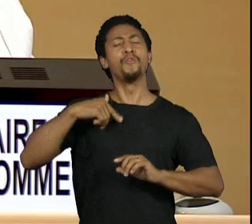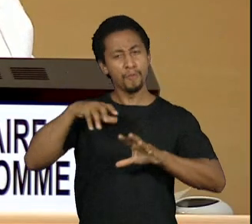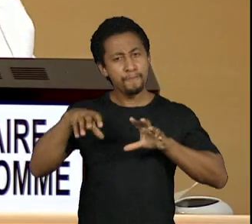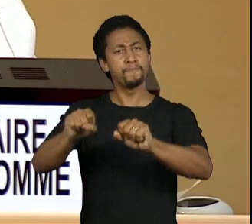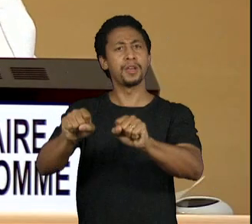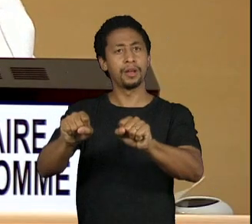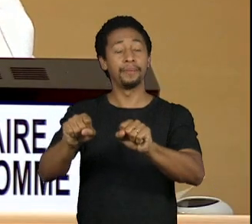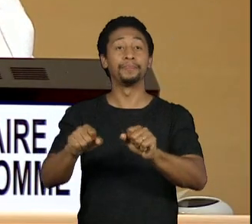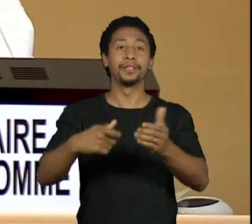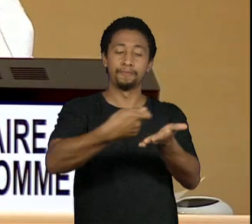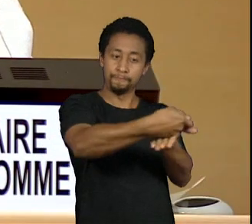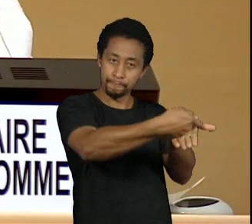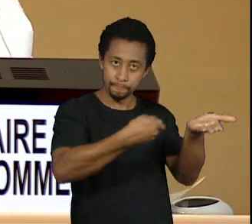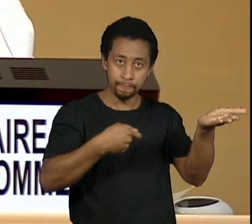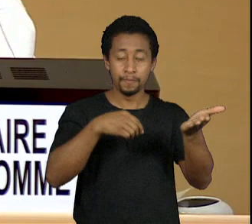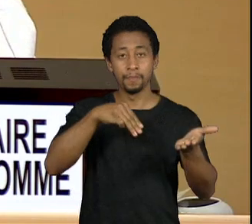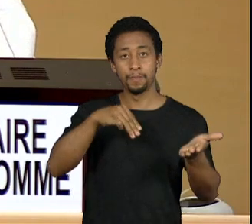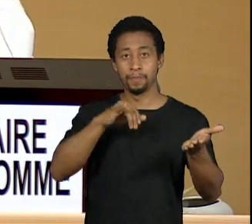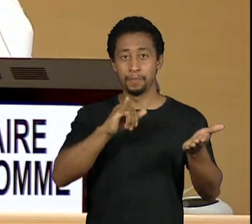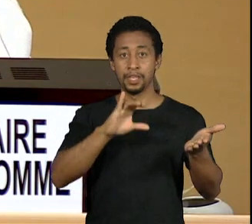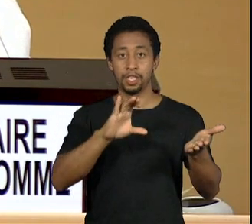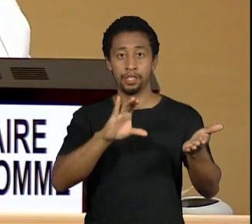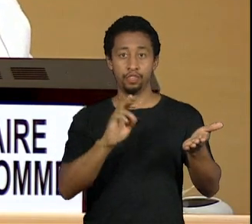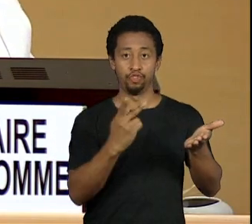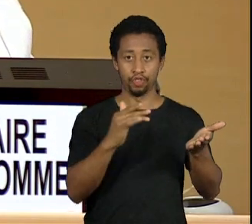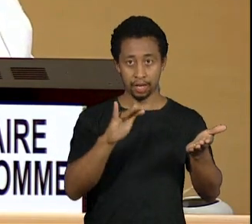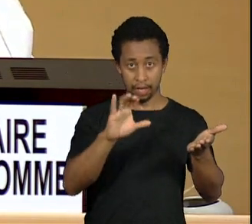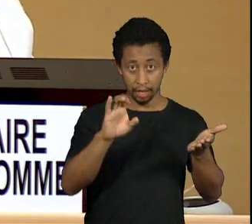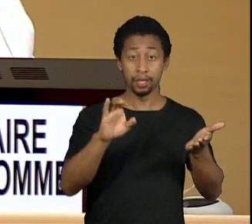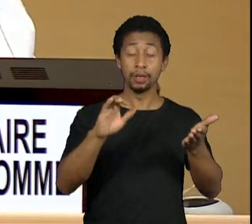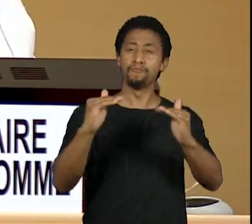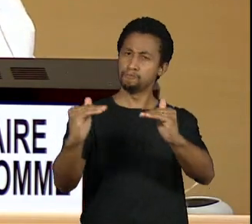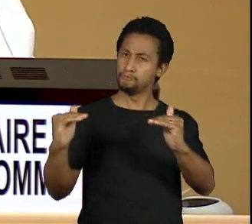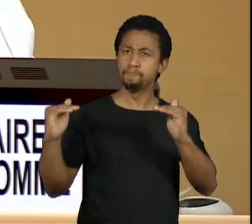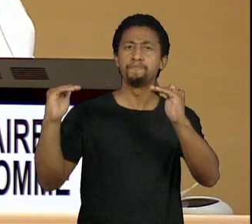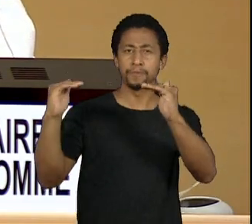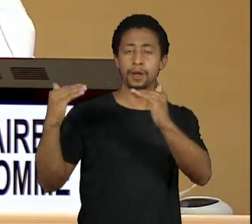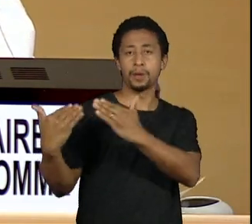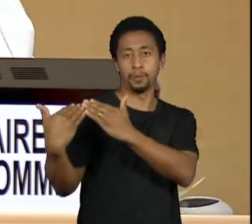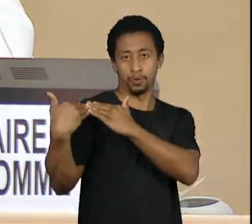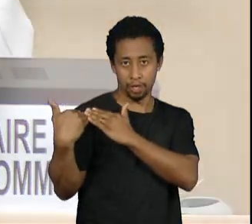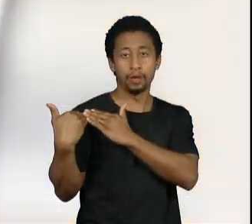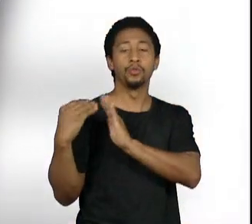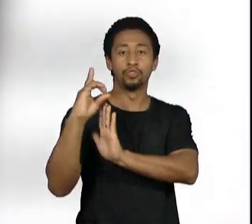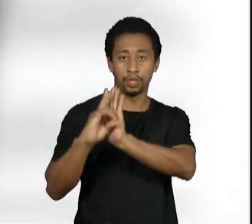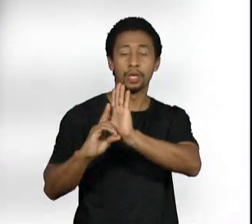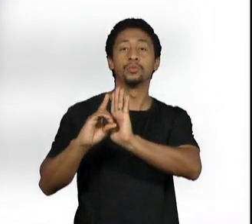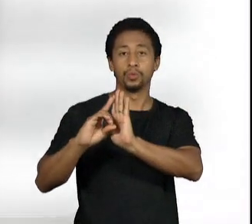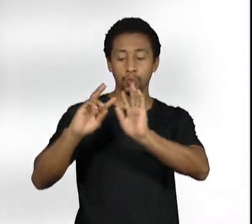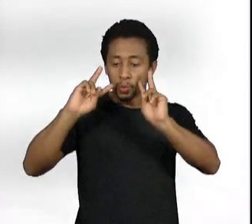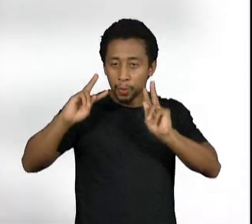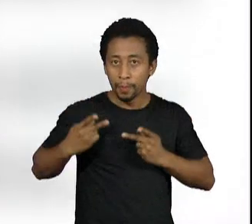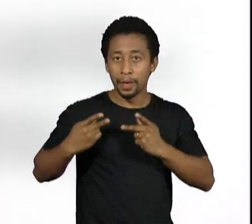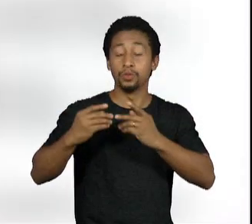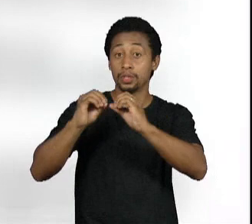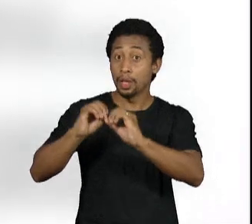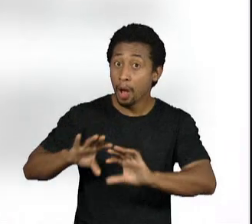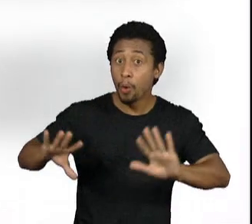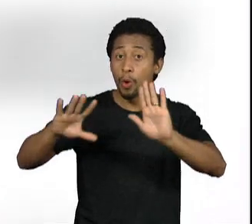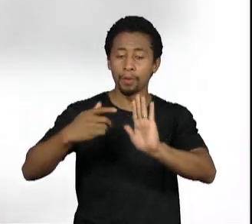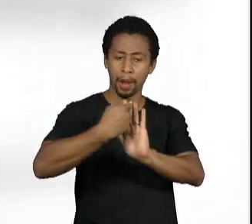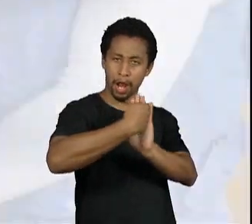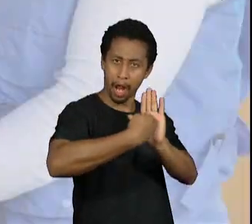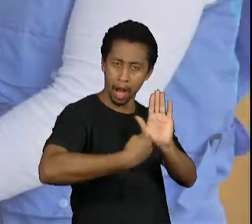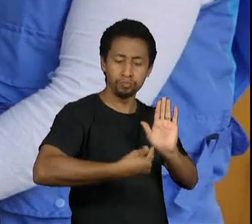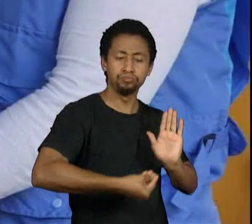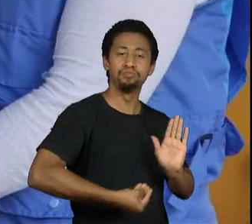carta assinada por Michelle Bachelet, alta comissária das Nações Unidas para os Direitos Humanos, a ONU agradece a Francisco por seu